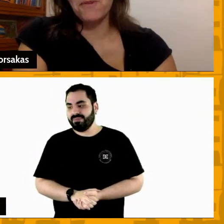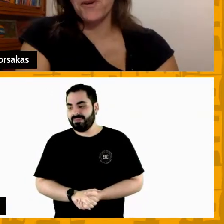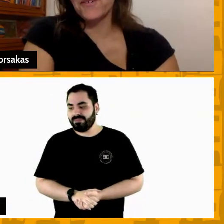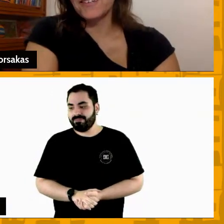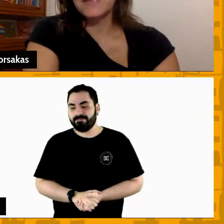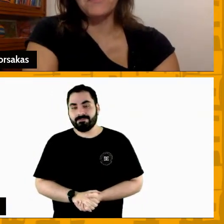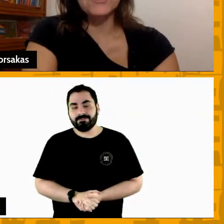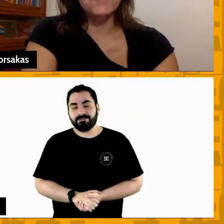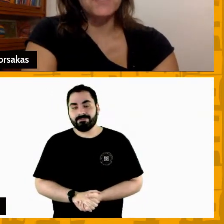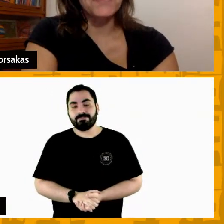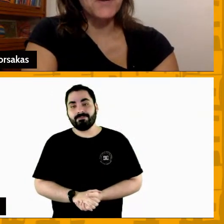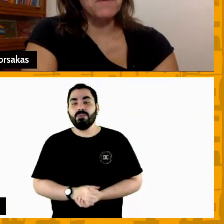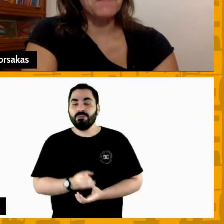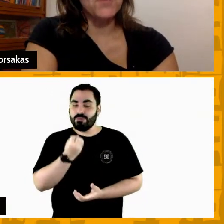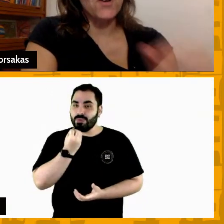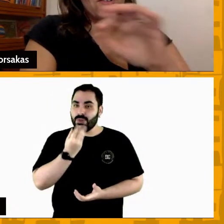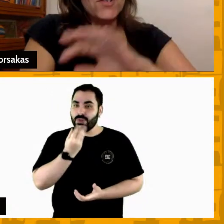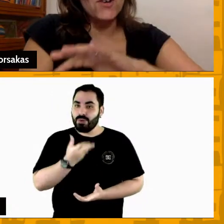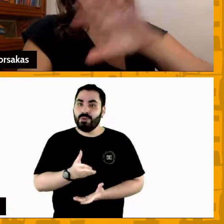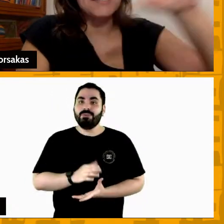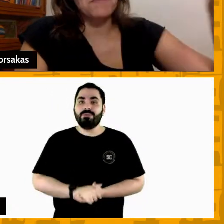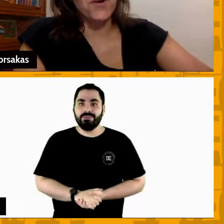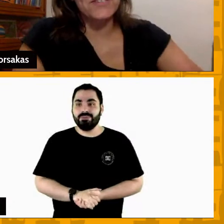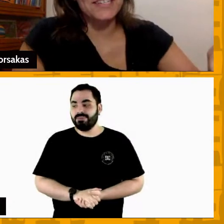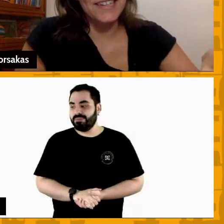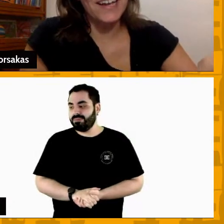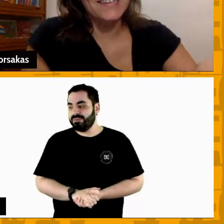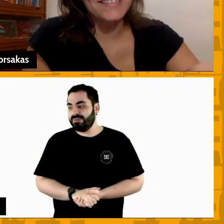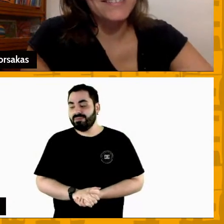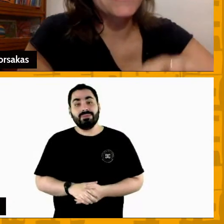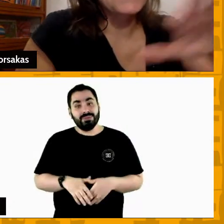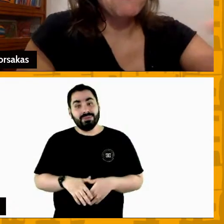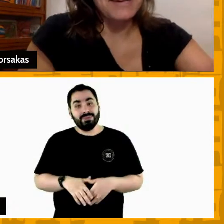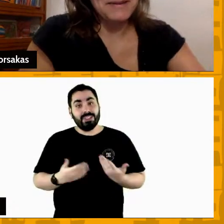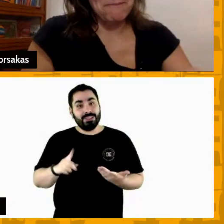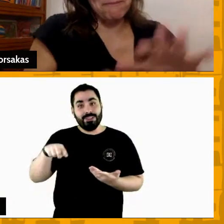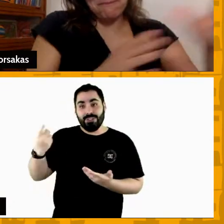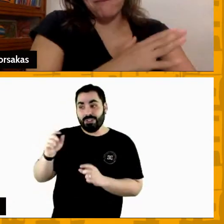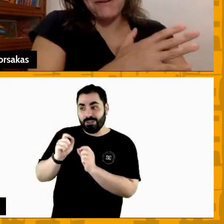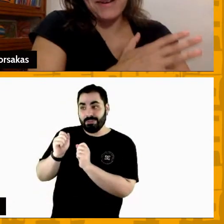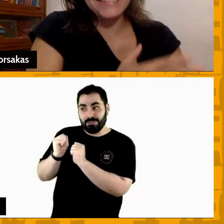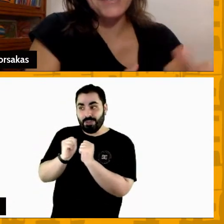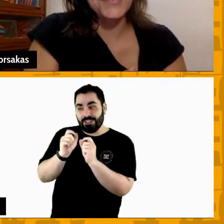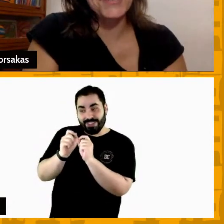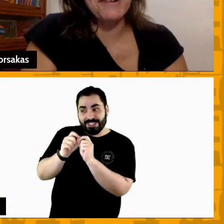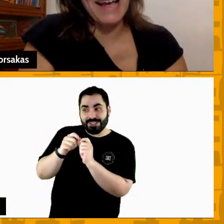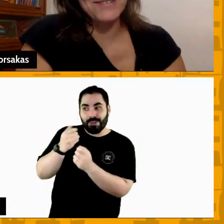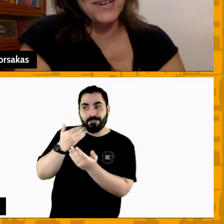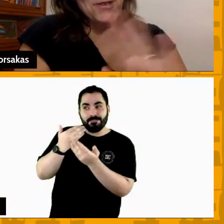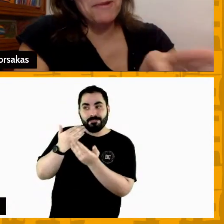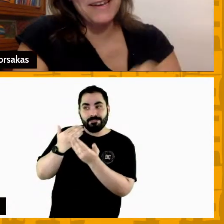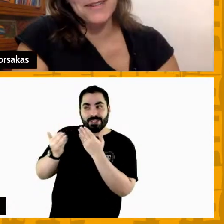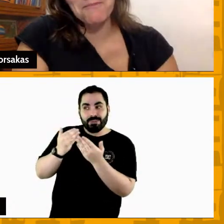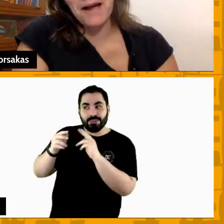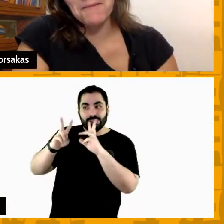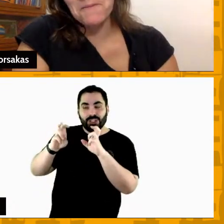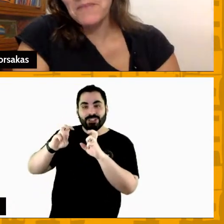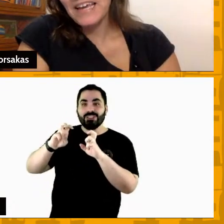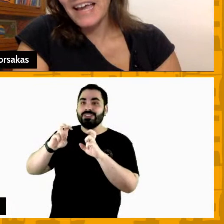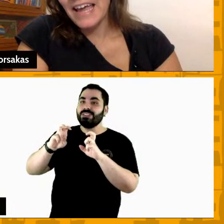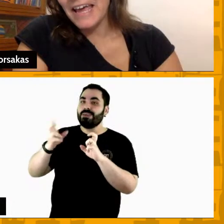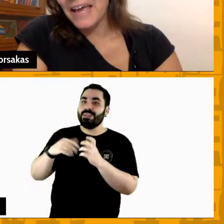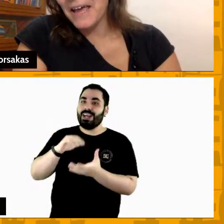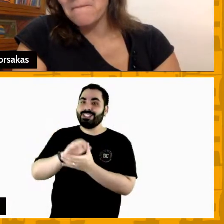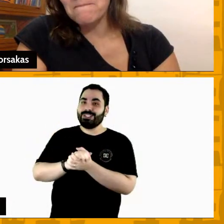muito bom depois a gente pode fazer um papo só com as esposas né para conhecer esse outro lado estou brincando